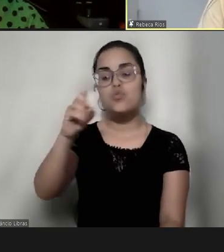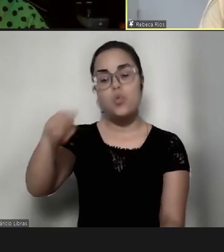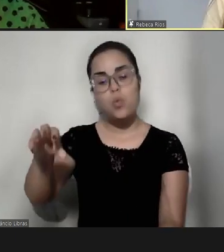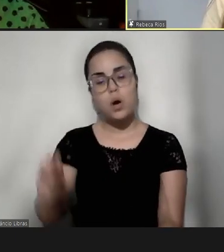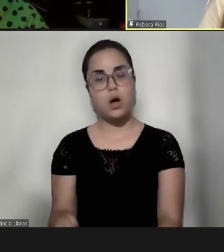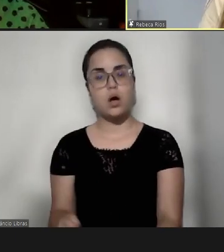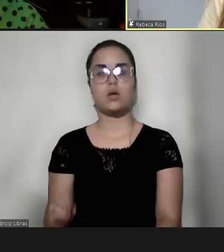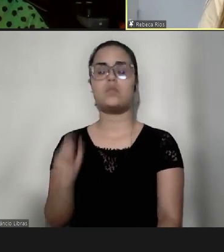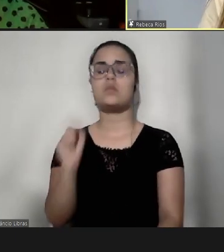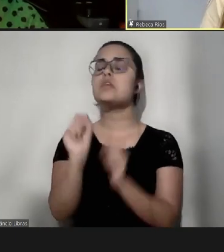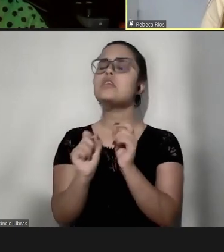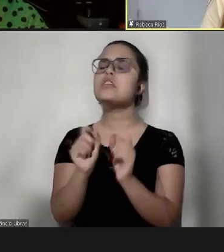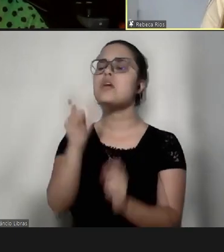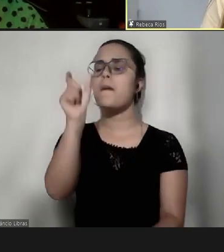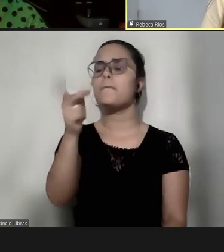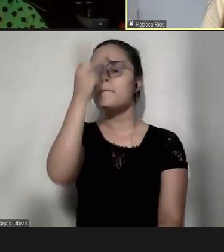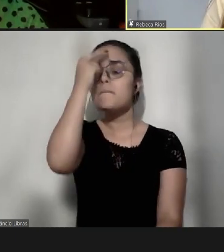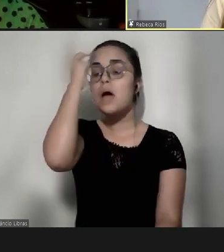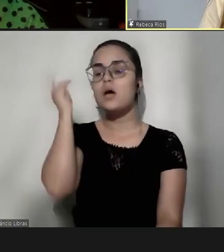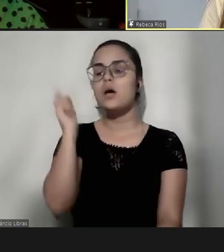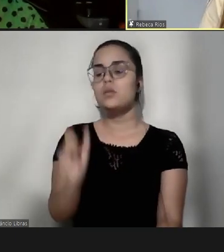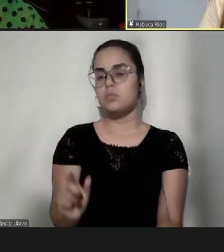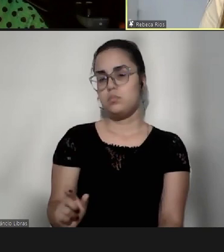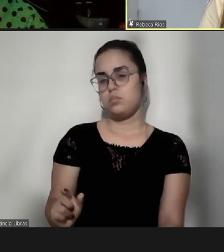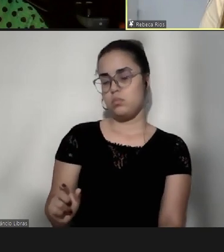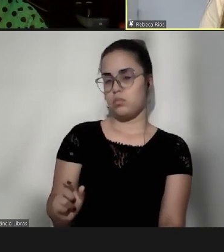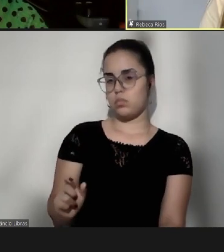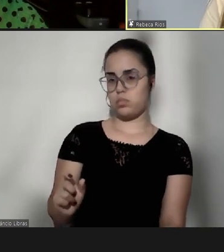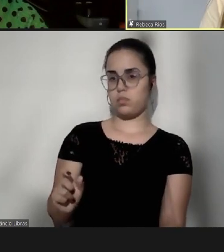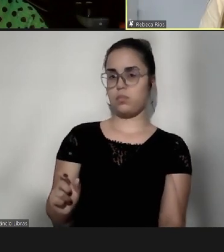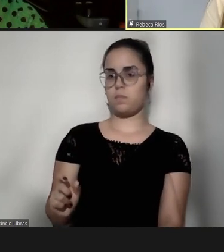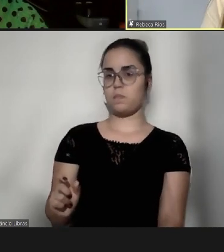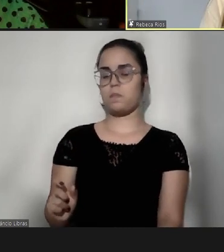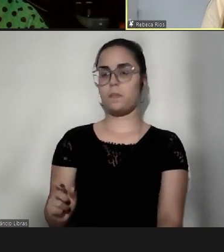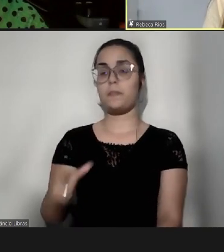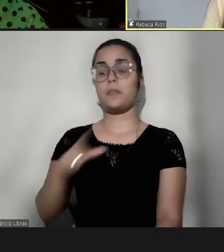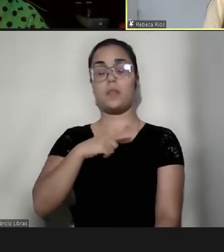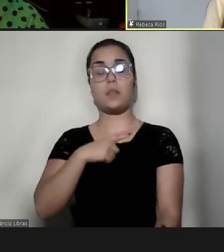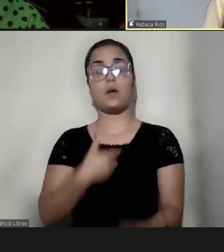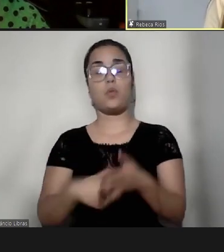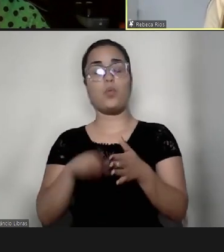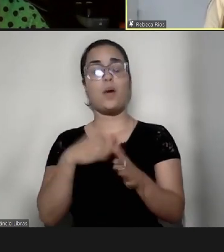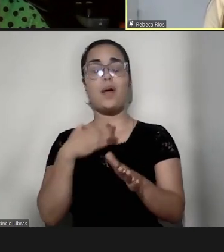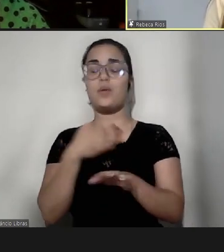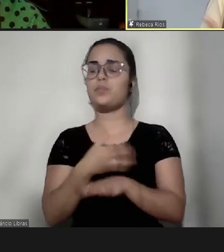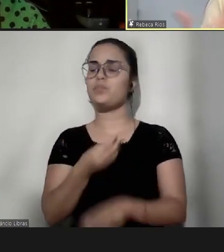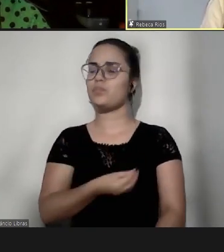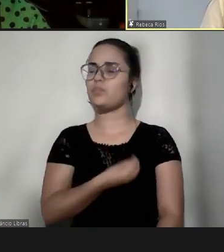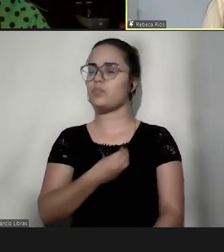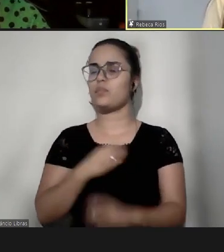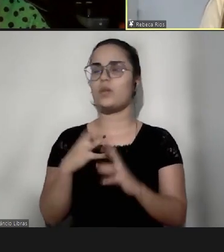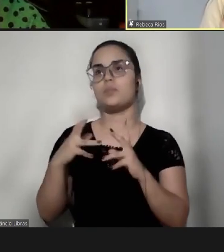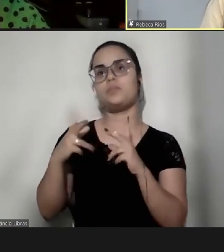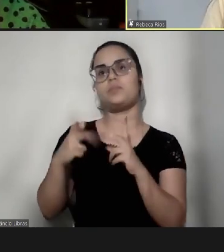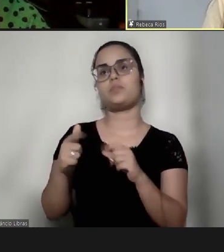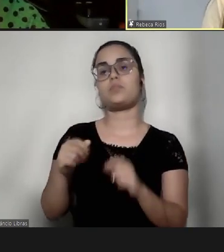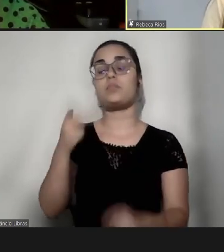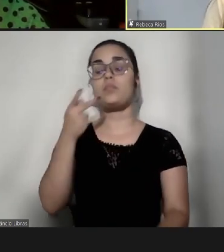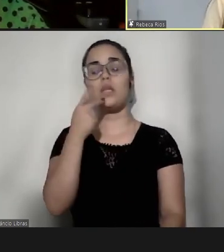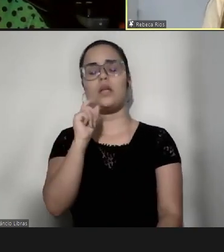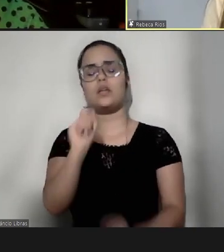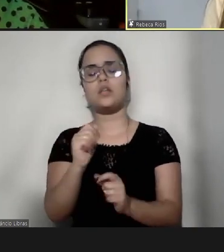pessoa, então, assim, eu, passei por tudo isso e eu falo que o apoio de outras